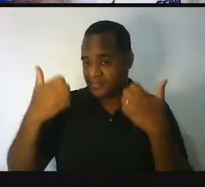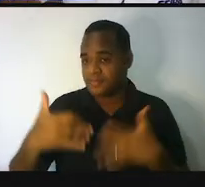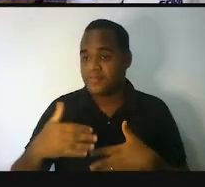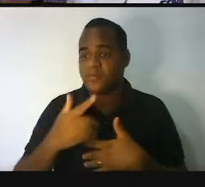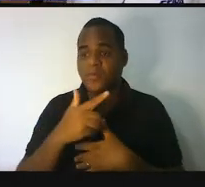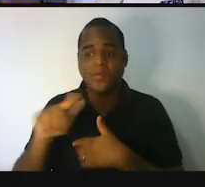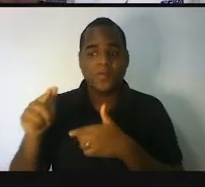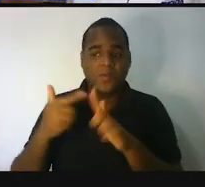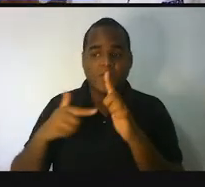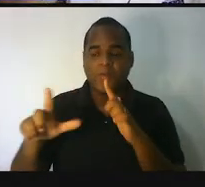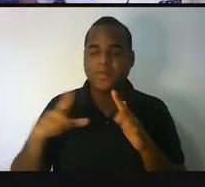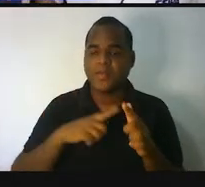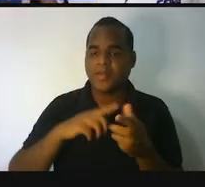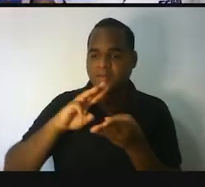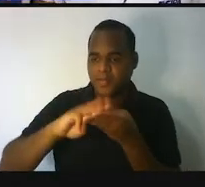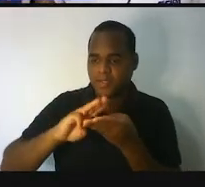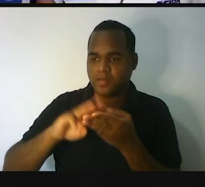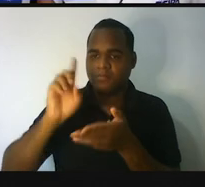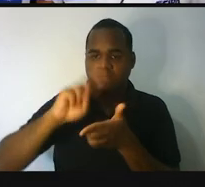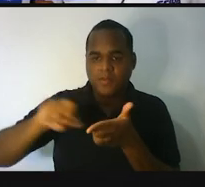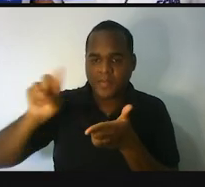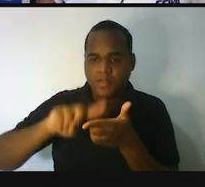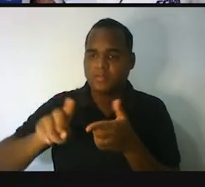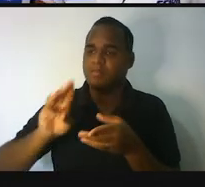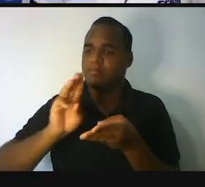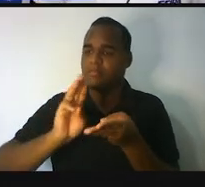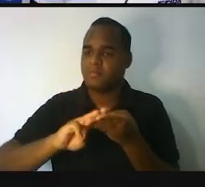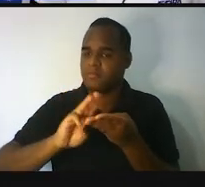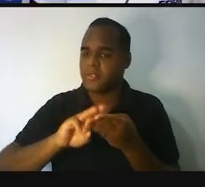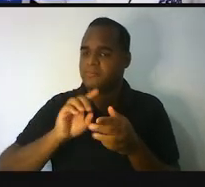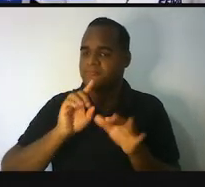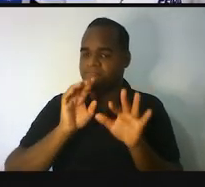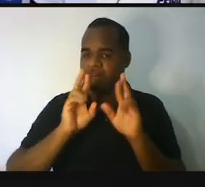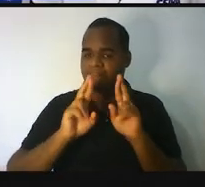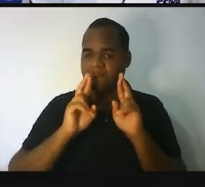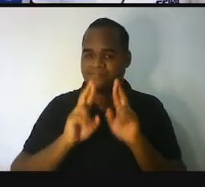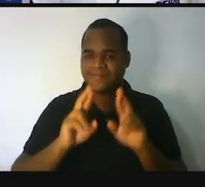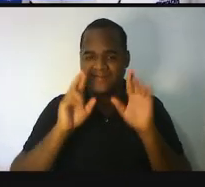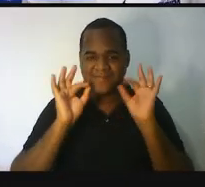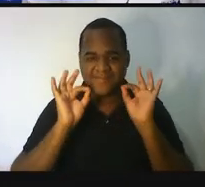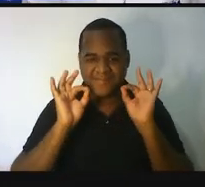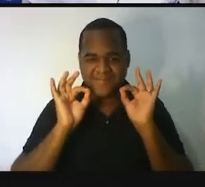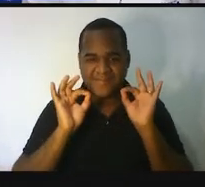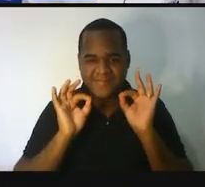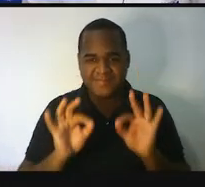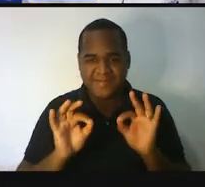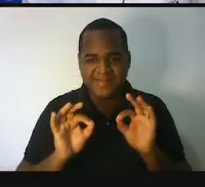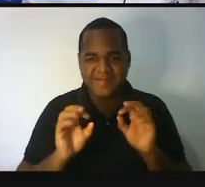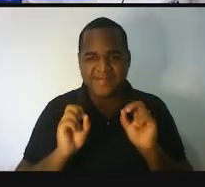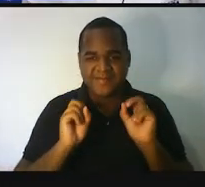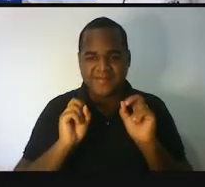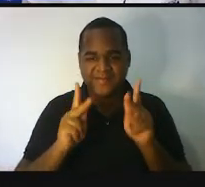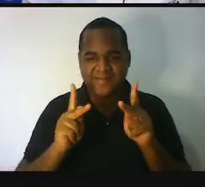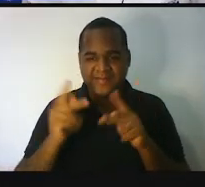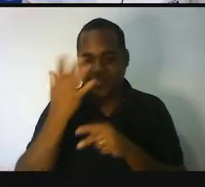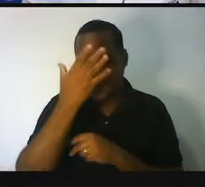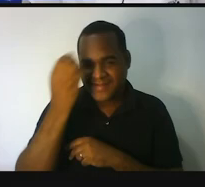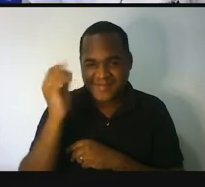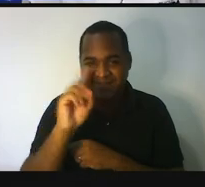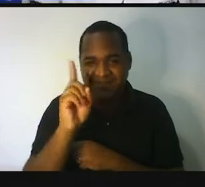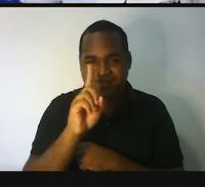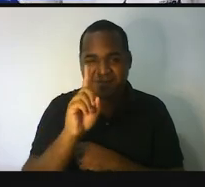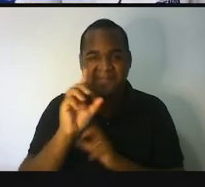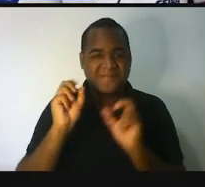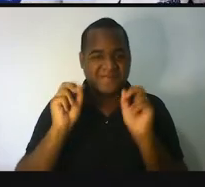tá bom? Matemática não é problema, matemática é solução, não esquece disso não.